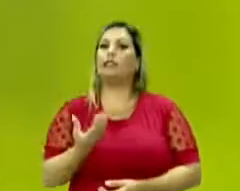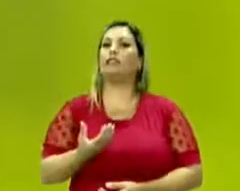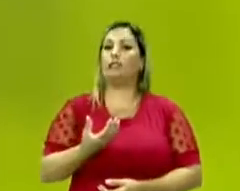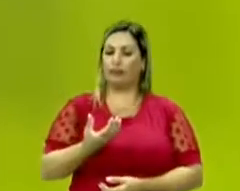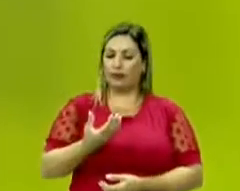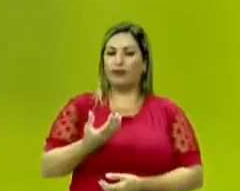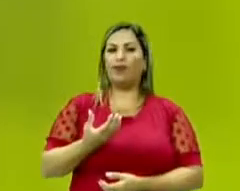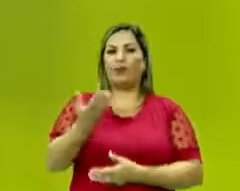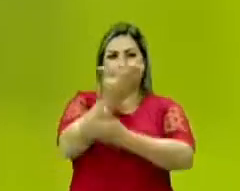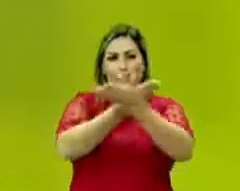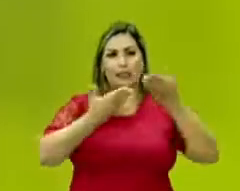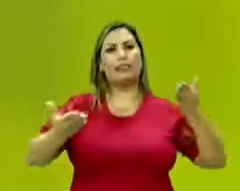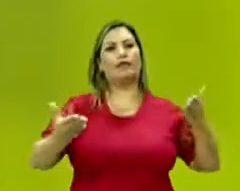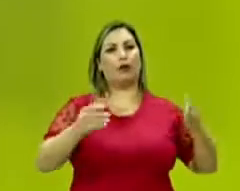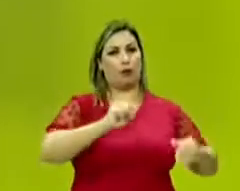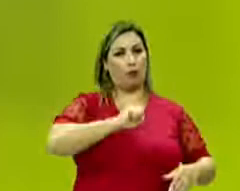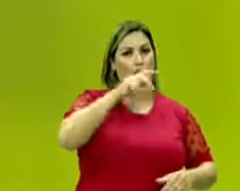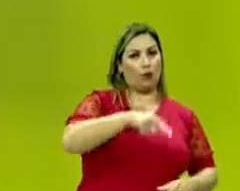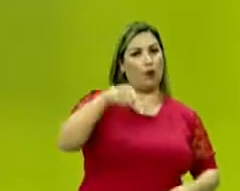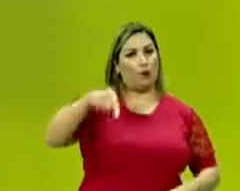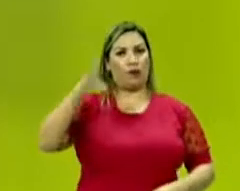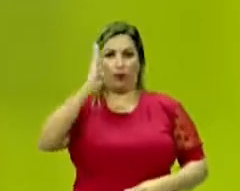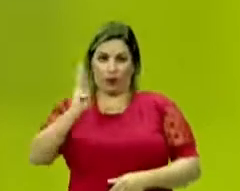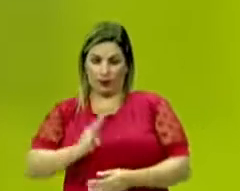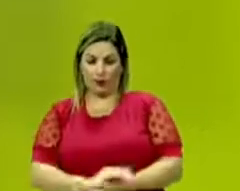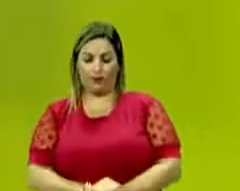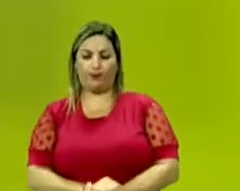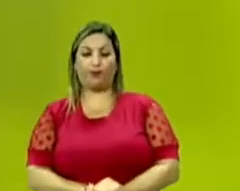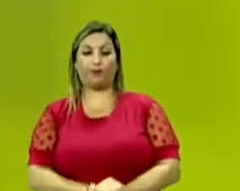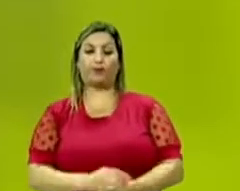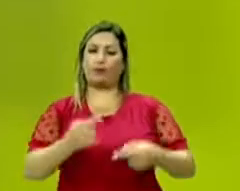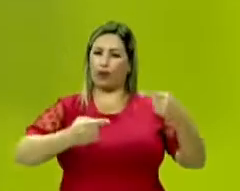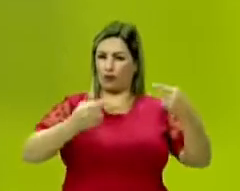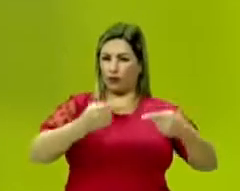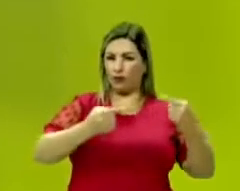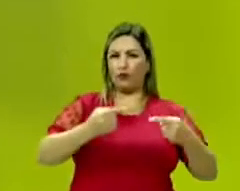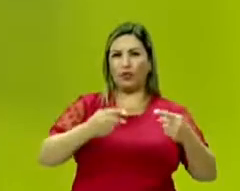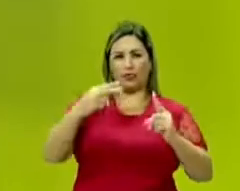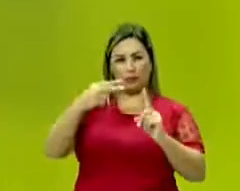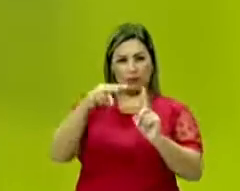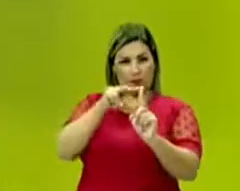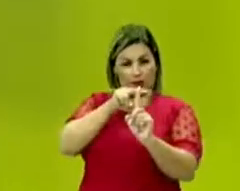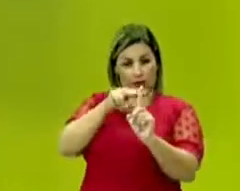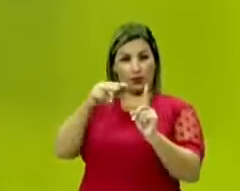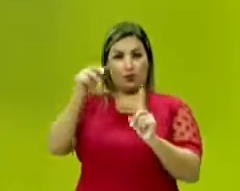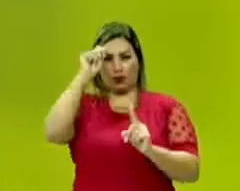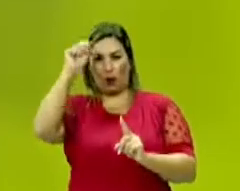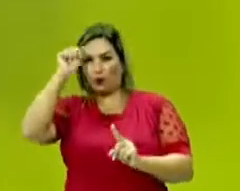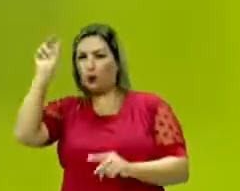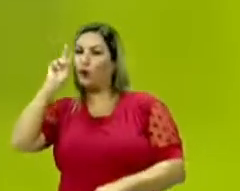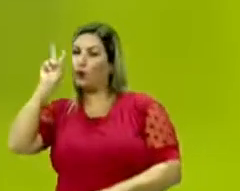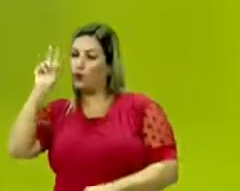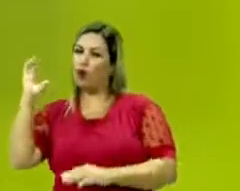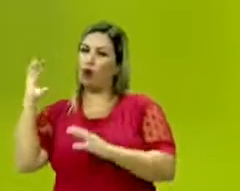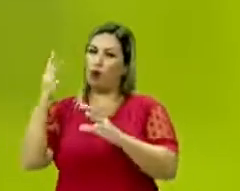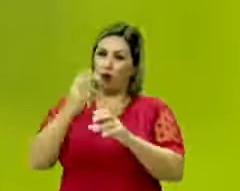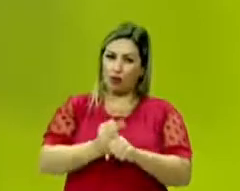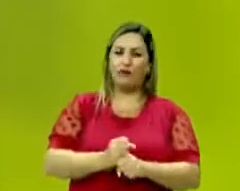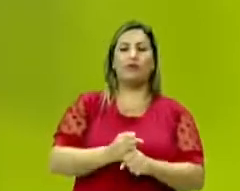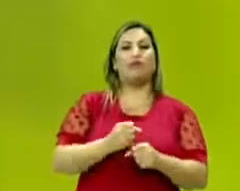pela transferência da corte. E essa discussão sobre essas perspectivas dos historiadores acerca desses